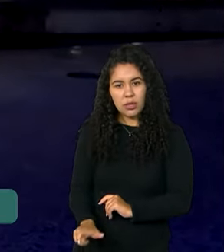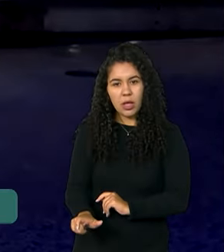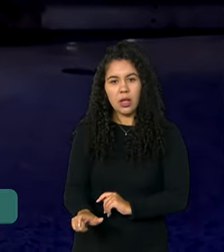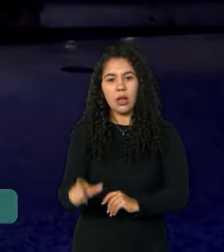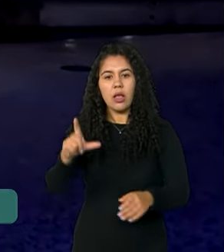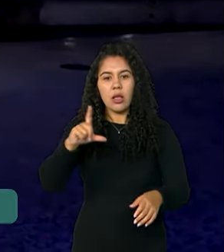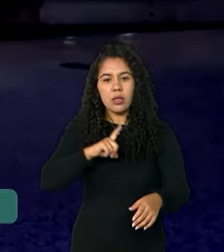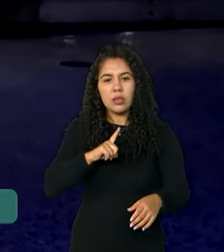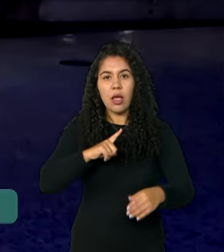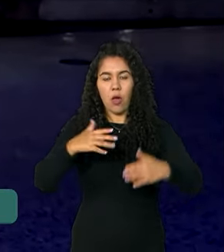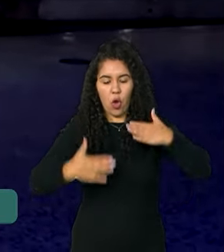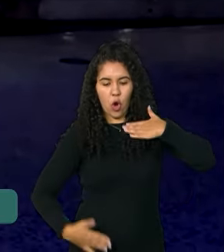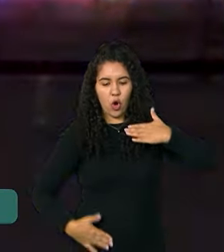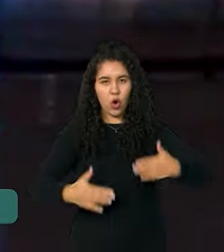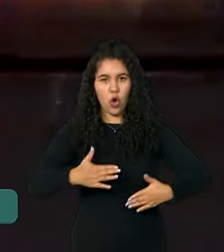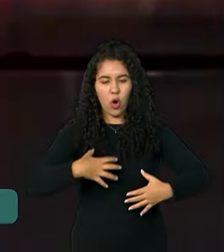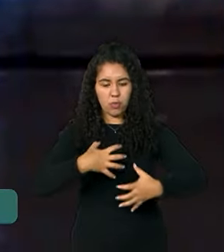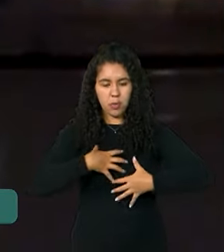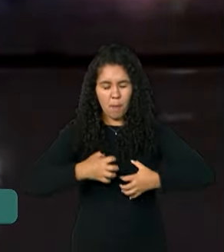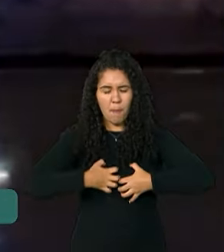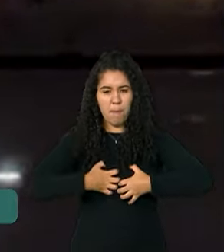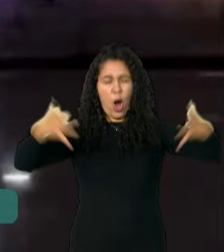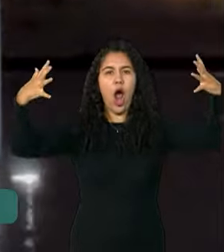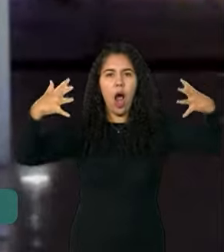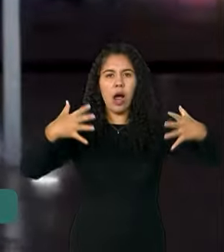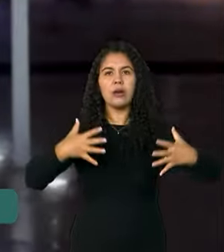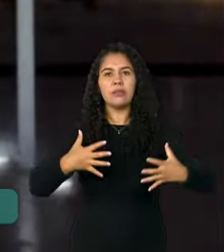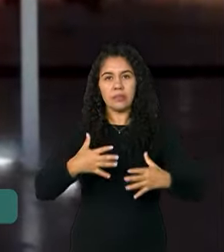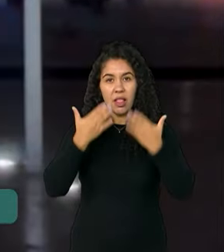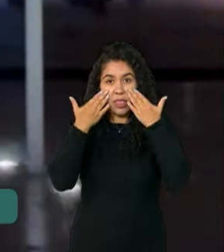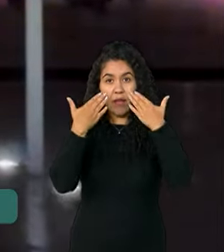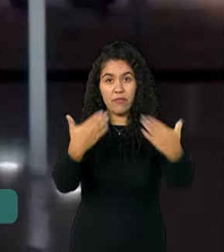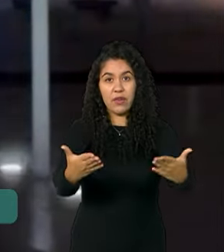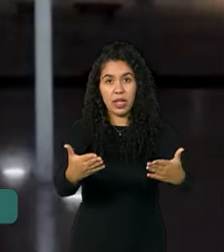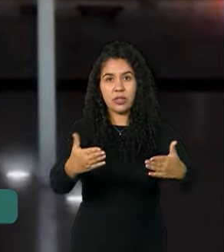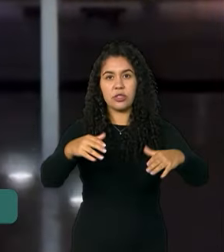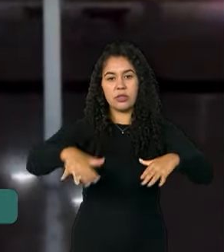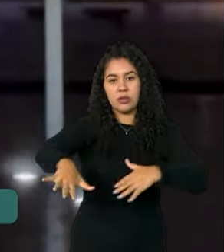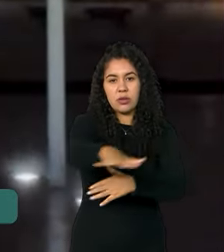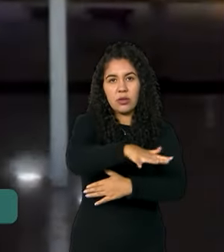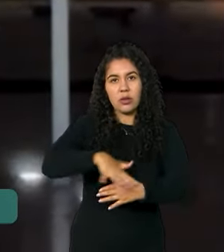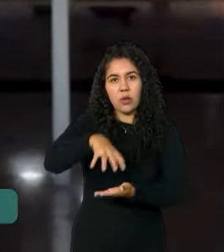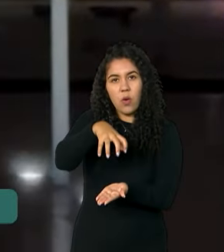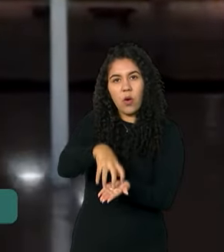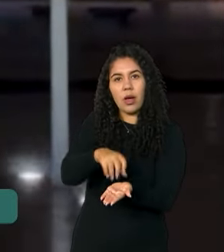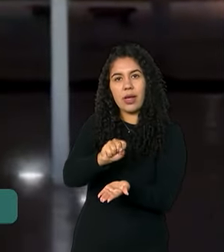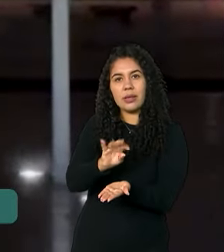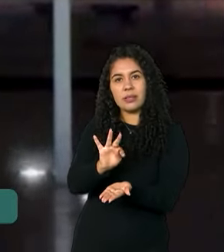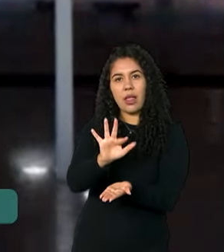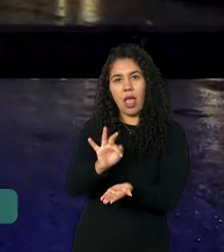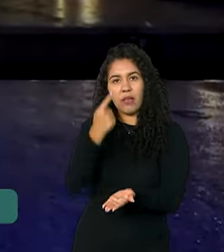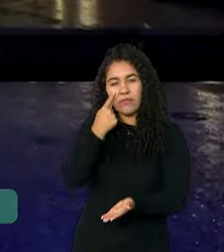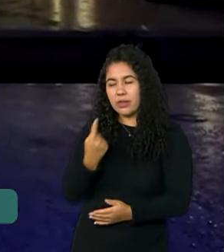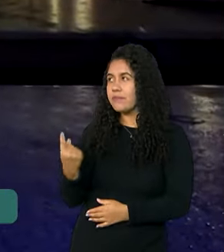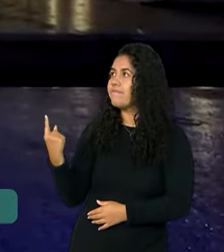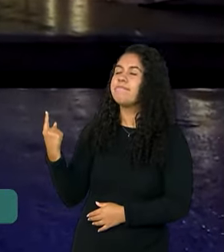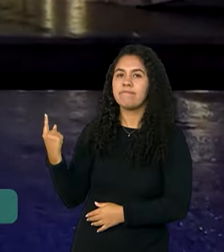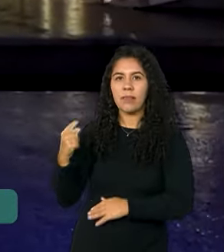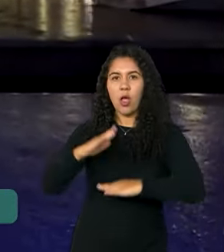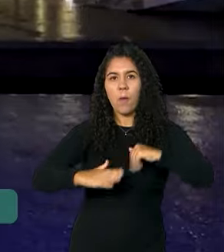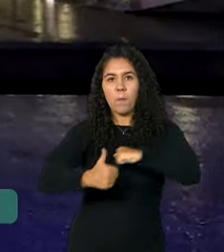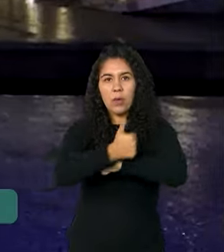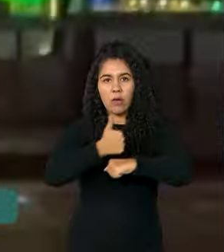explosivos no próprio corpo em frente ao STF. Profissionais do Instituto Nacional de Criminalística